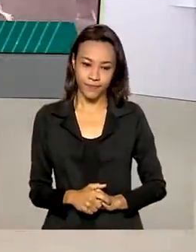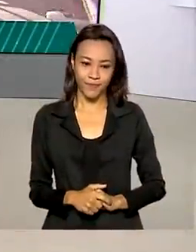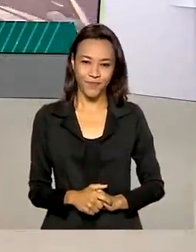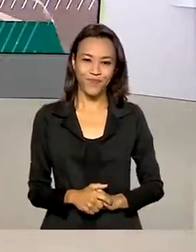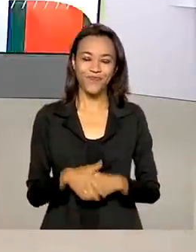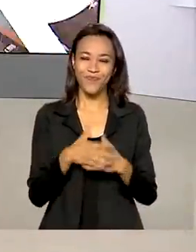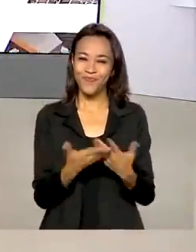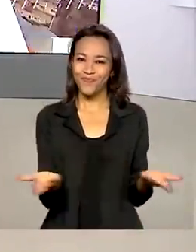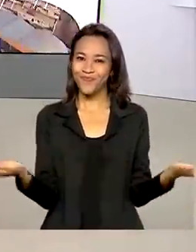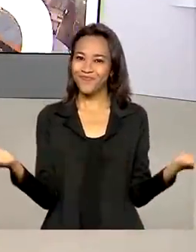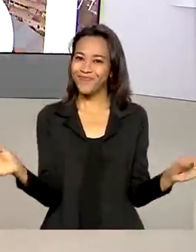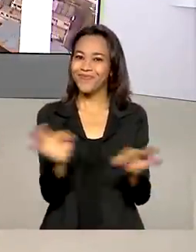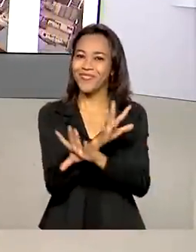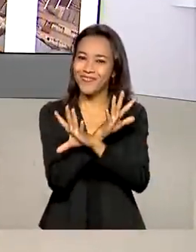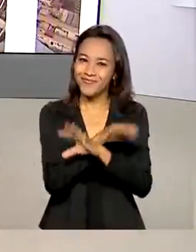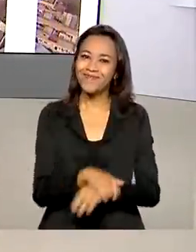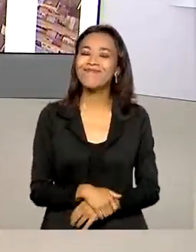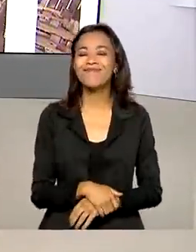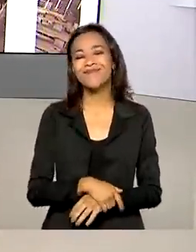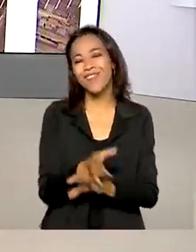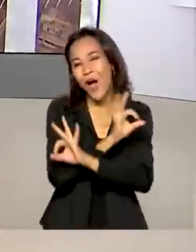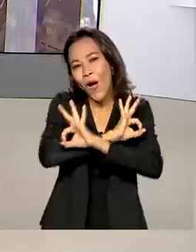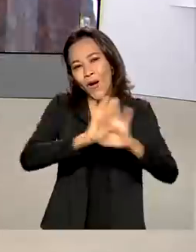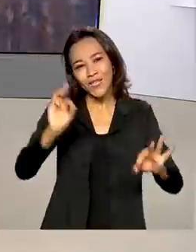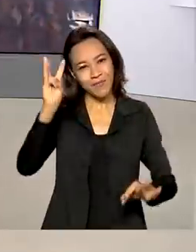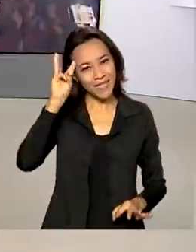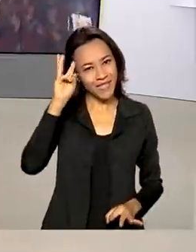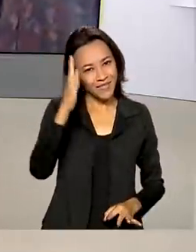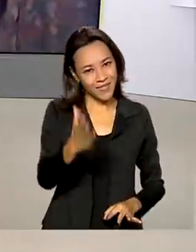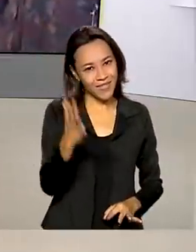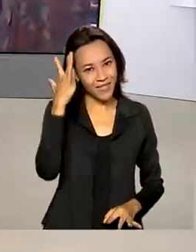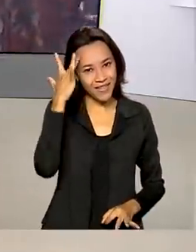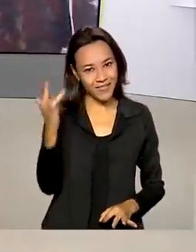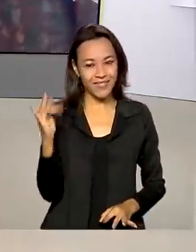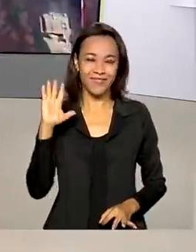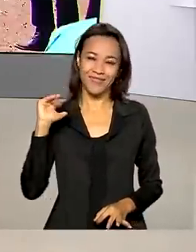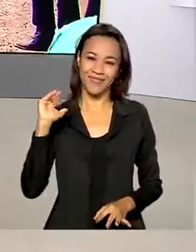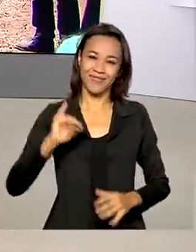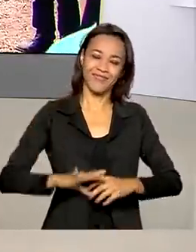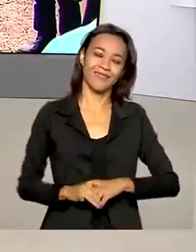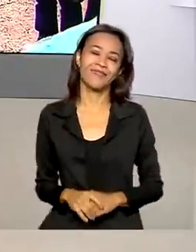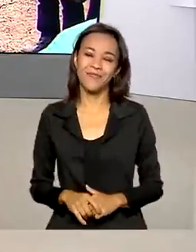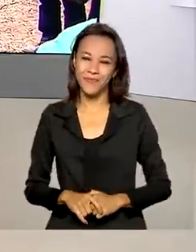O Brasil em Dia fica por aqui. Ótima terça-feira para você e até amanhã. Tchau, tchau.